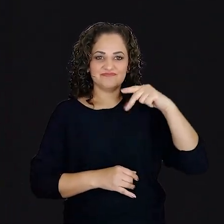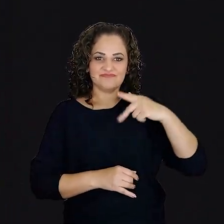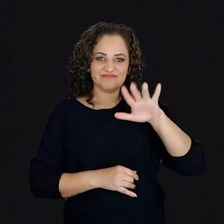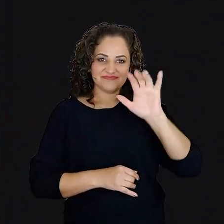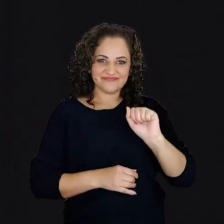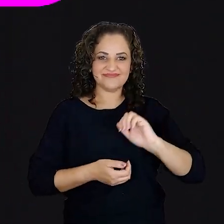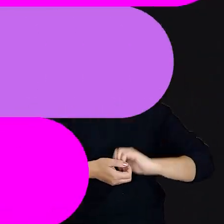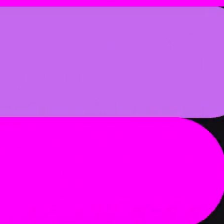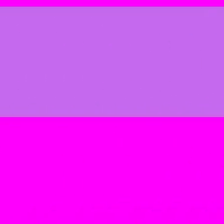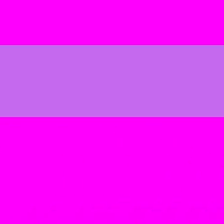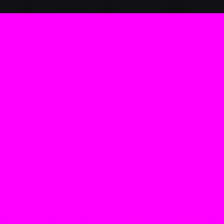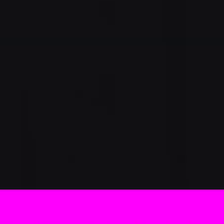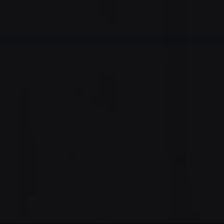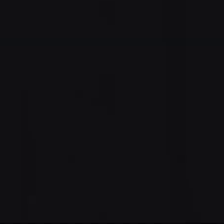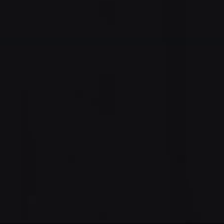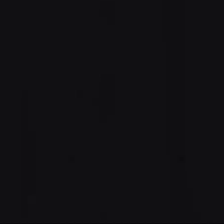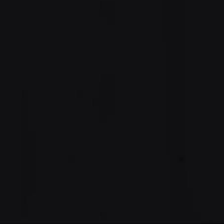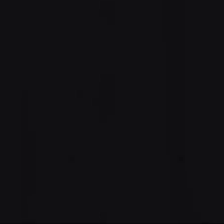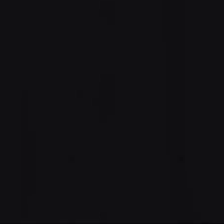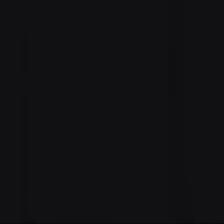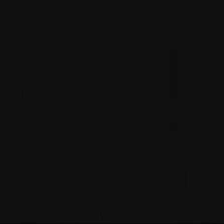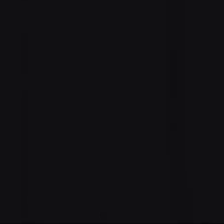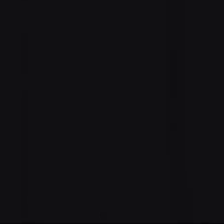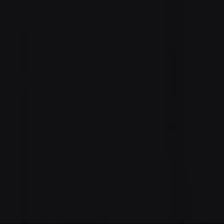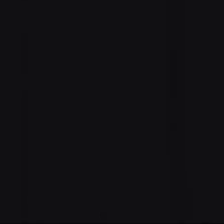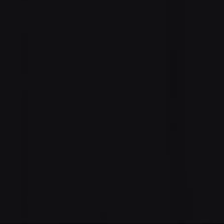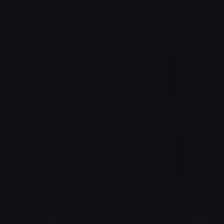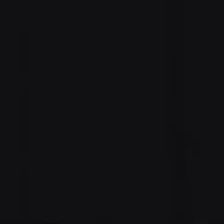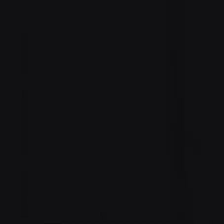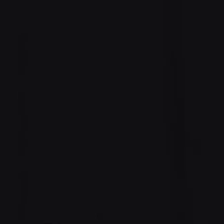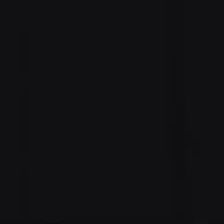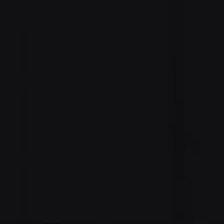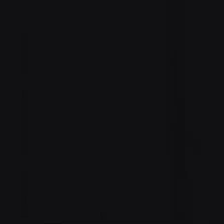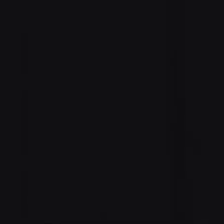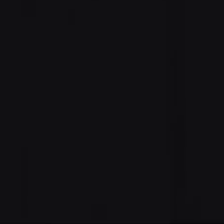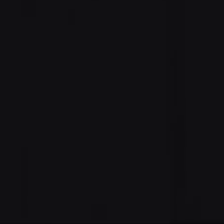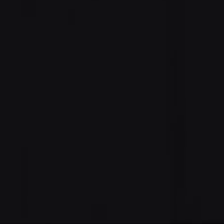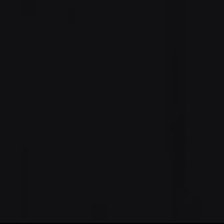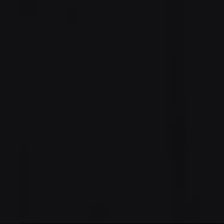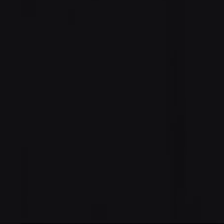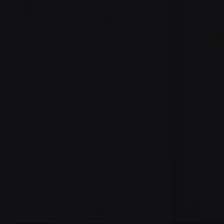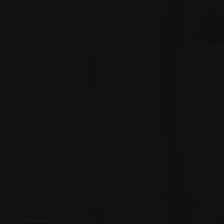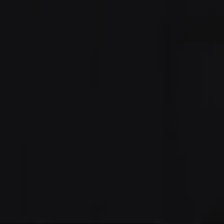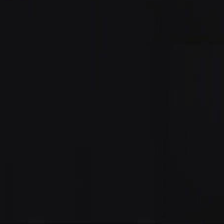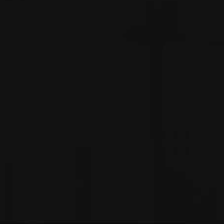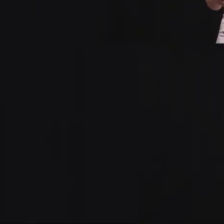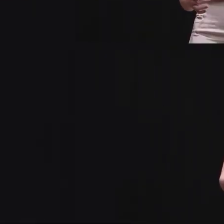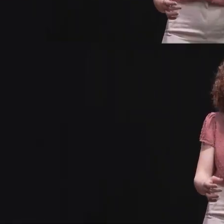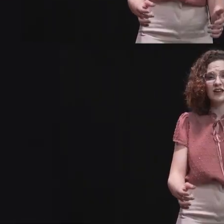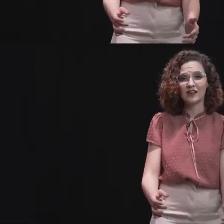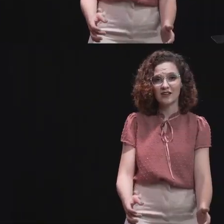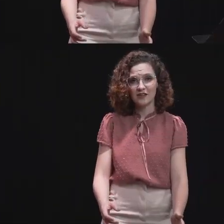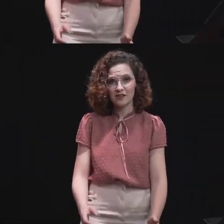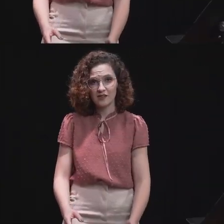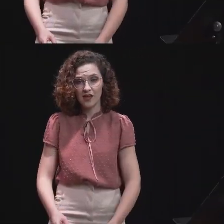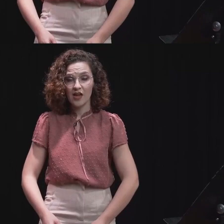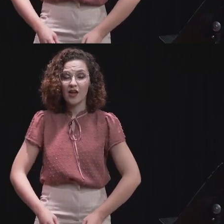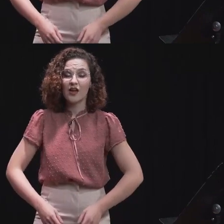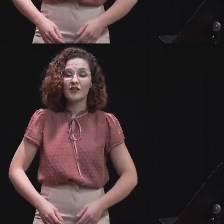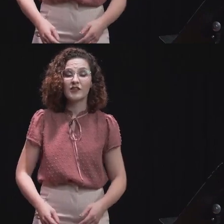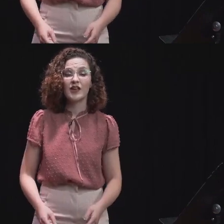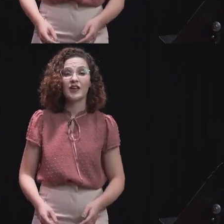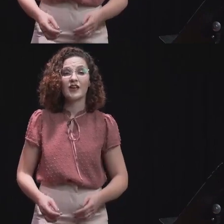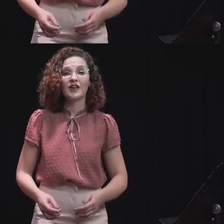Chiquinha Gonzaga. Oh, lua branca por quem és,